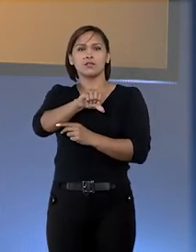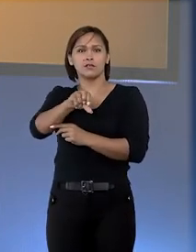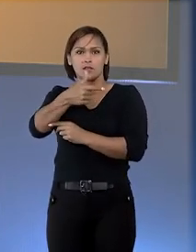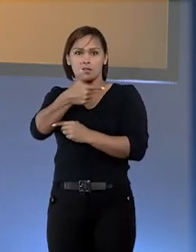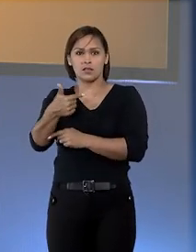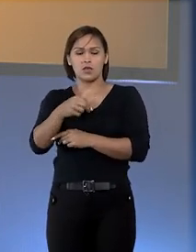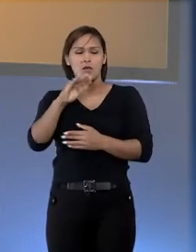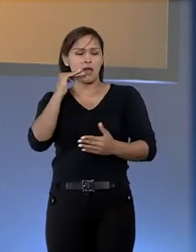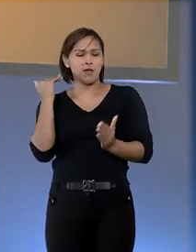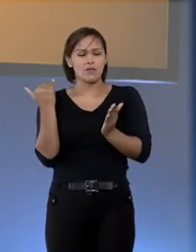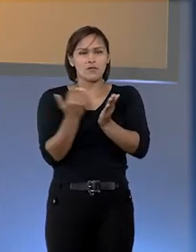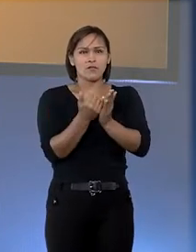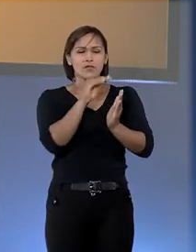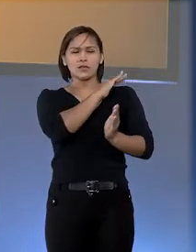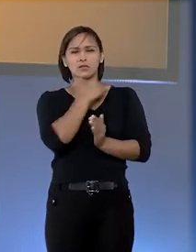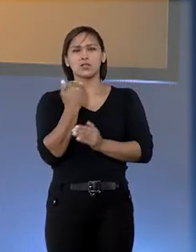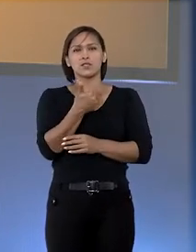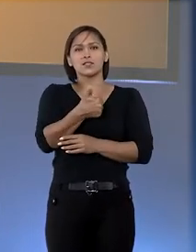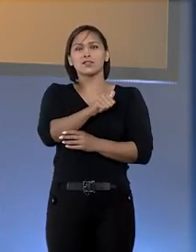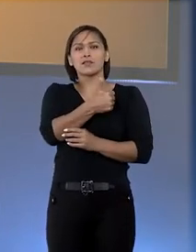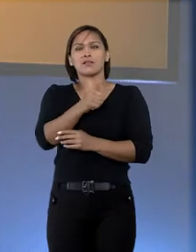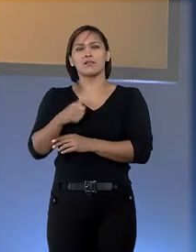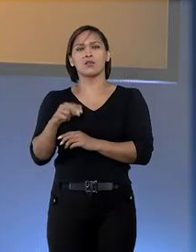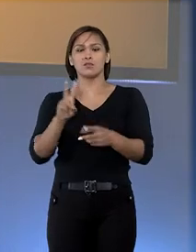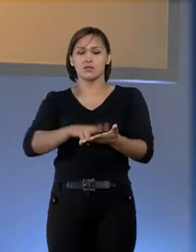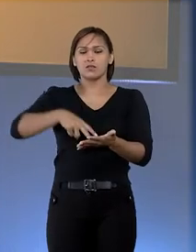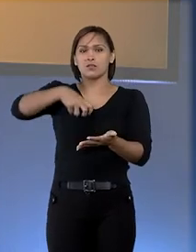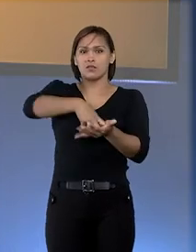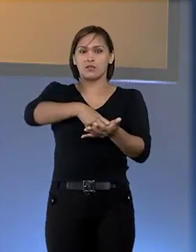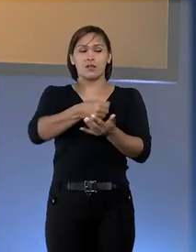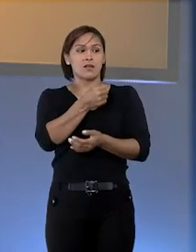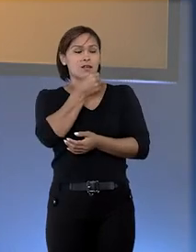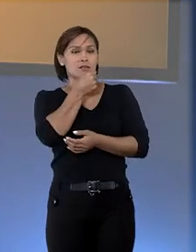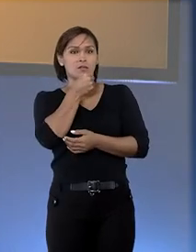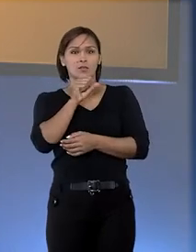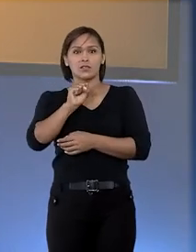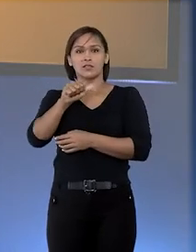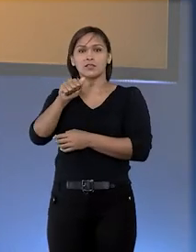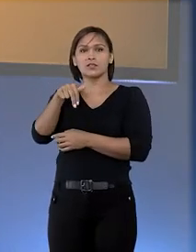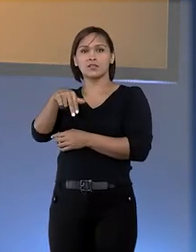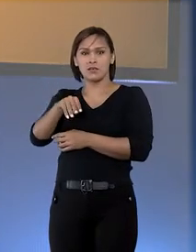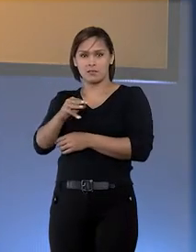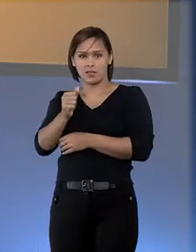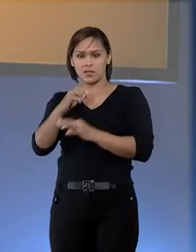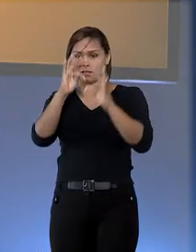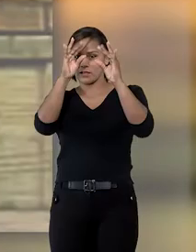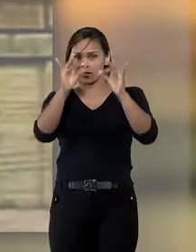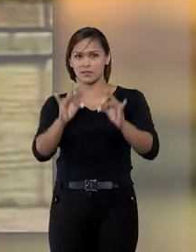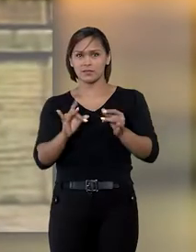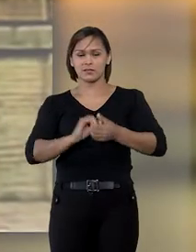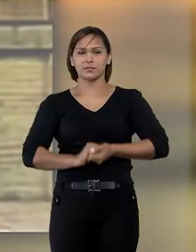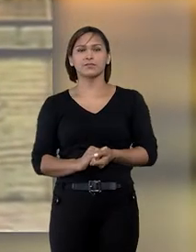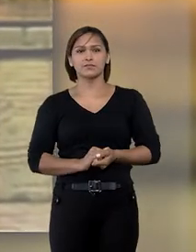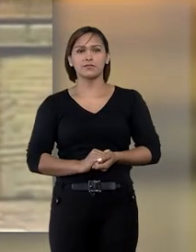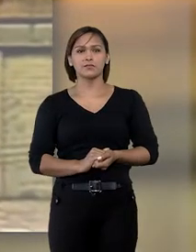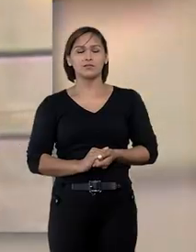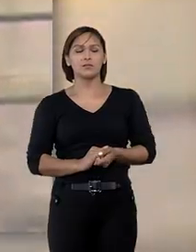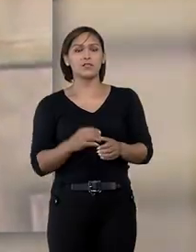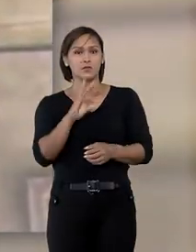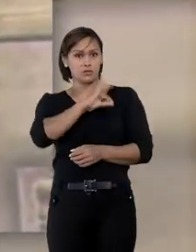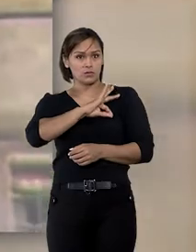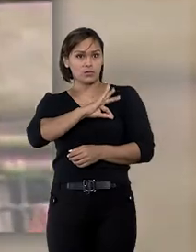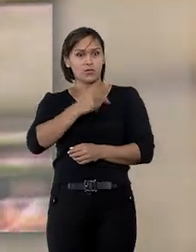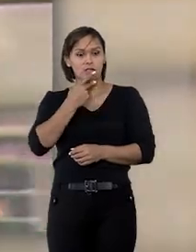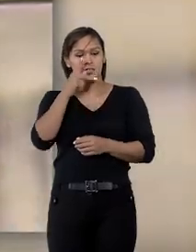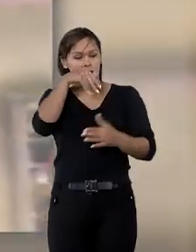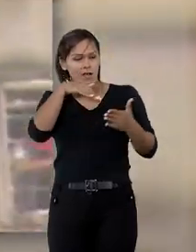que resultou na morte de 111 detentos. A repórter Samanta Peçanha tem os detalhes. Os policiais do